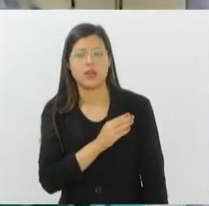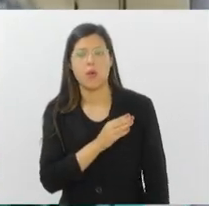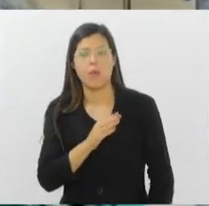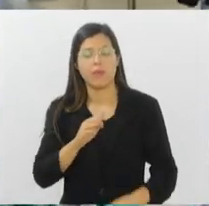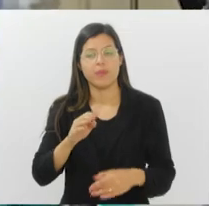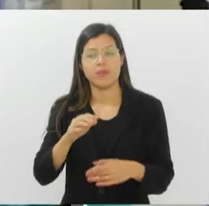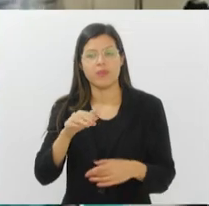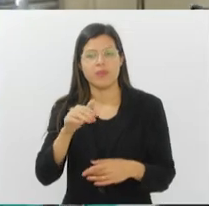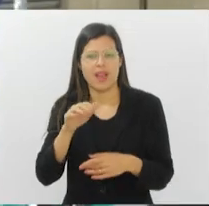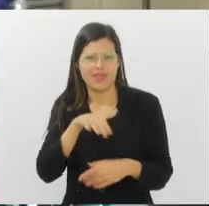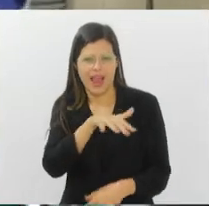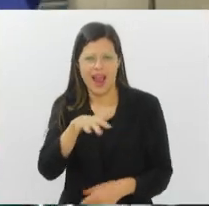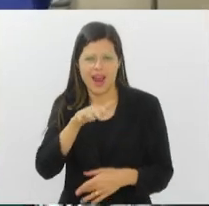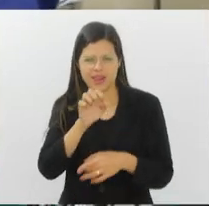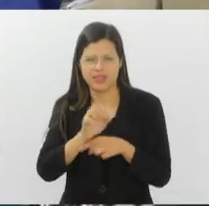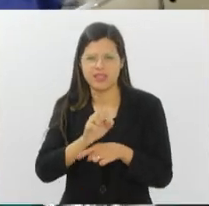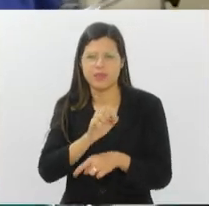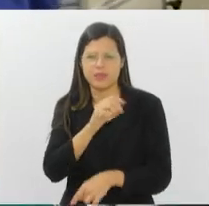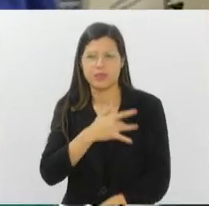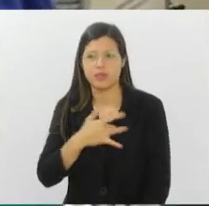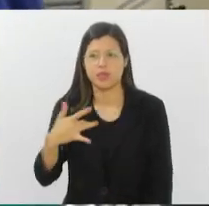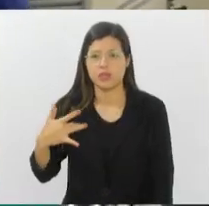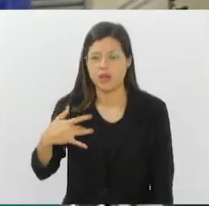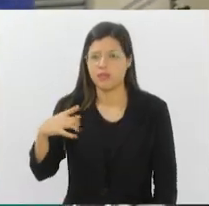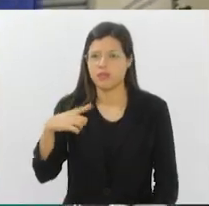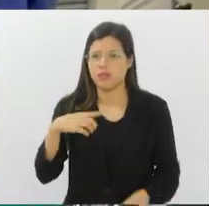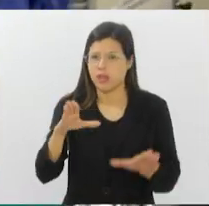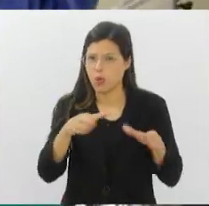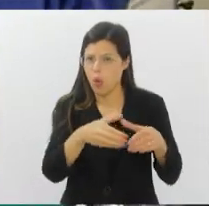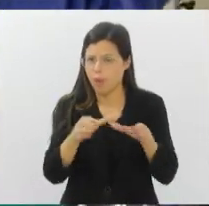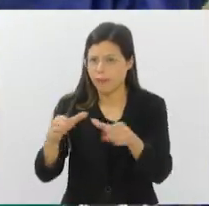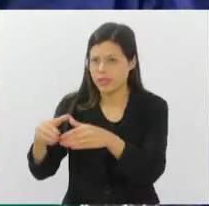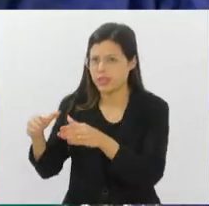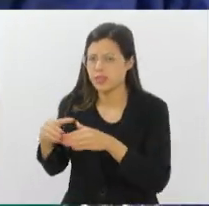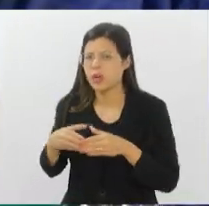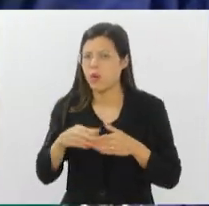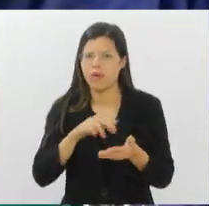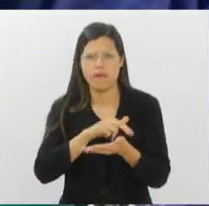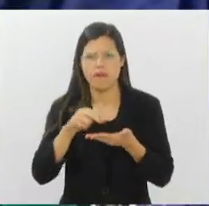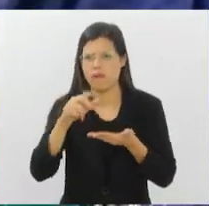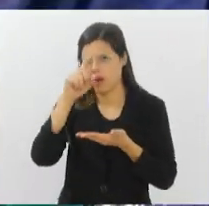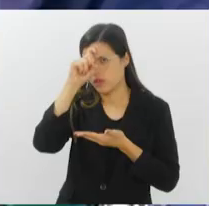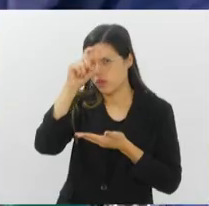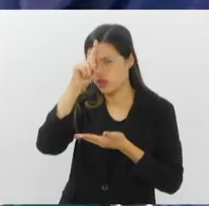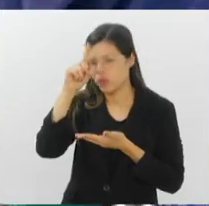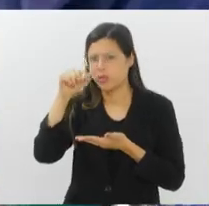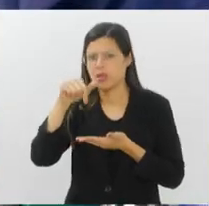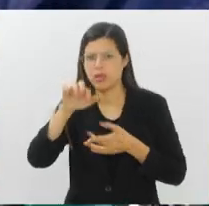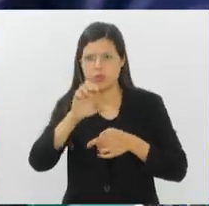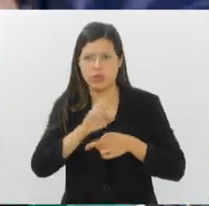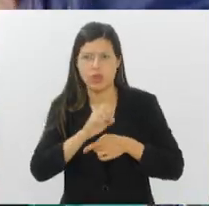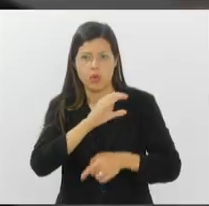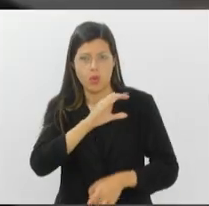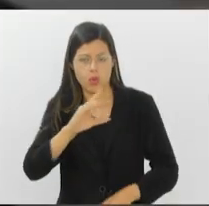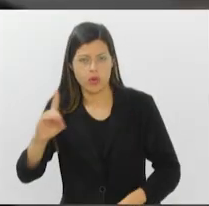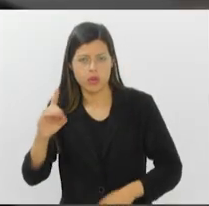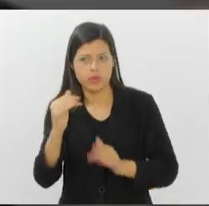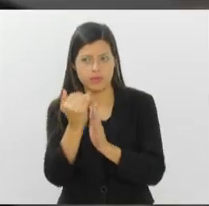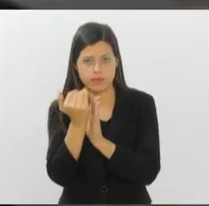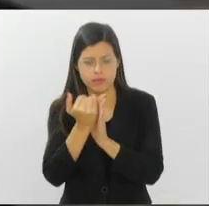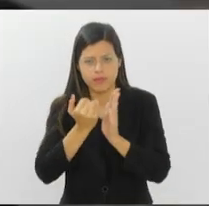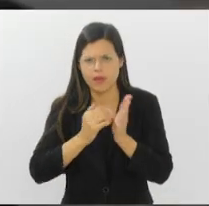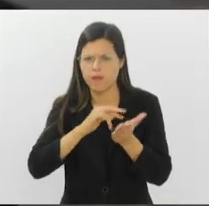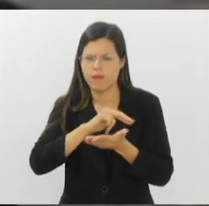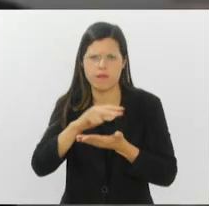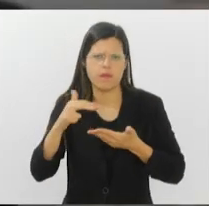existem 106 comissões de doações distribuídas em unidades hospitalares de todo o estado. Para o coordenador do programa, vários